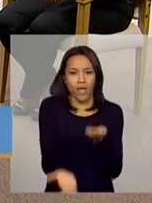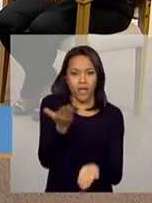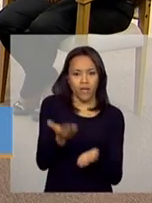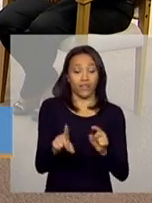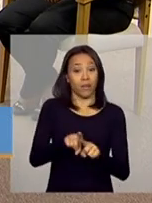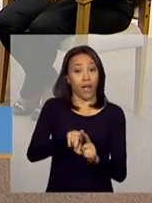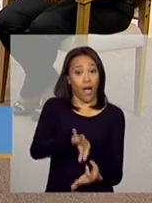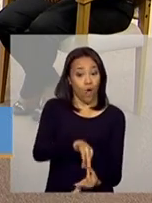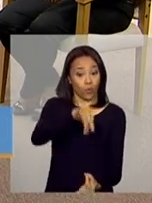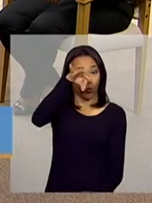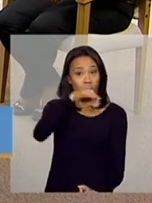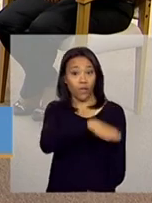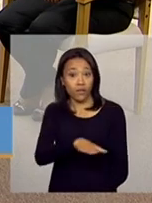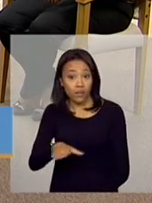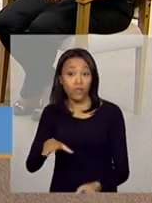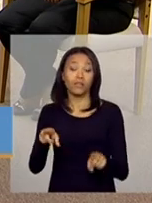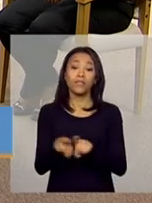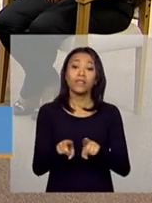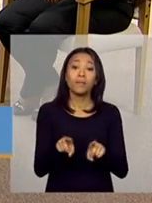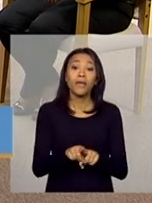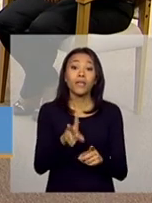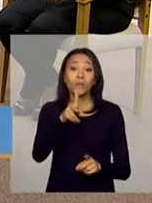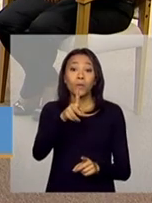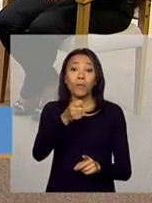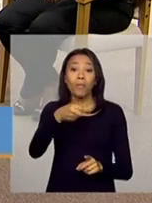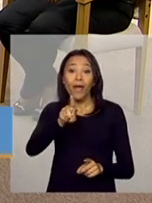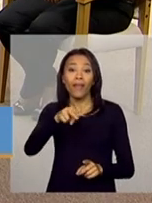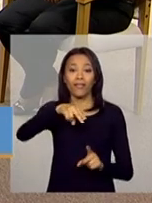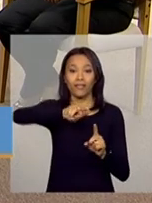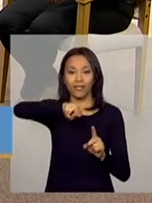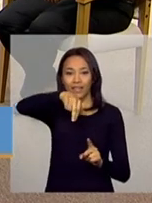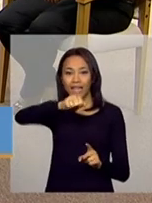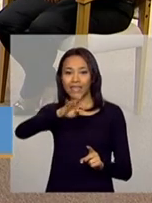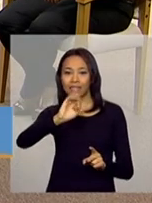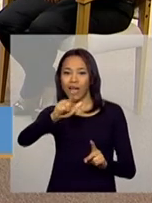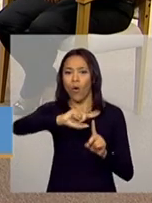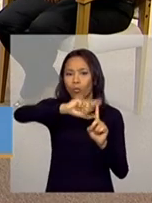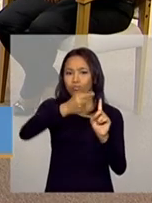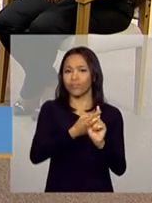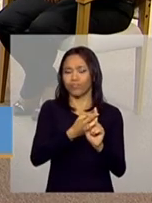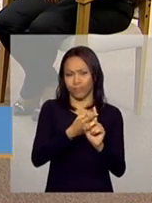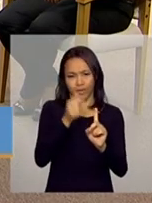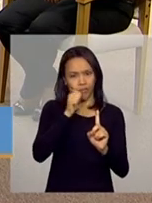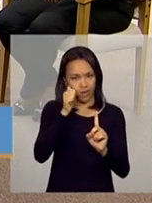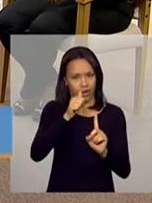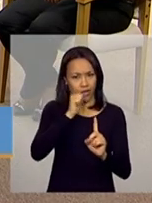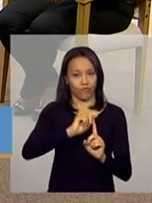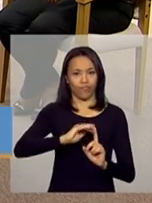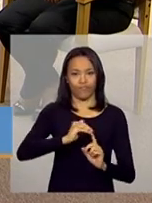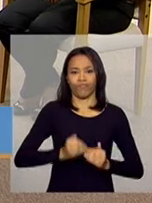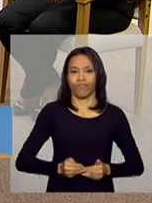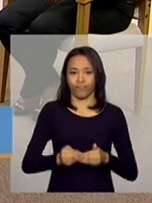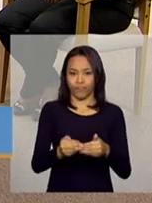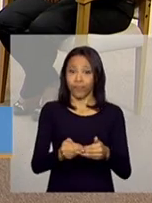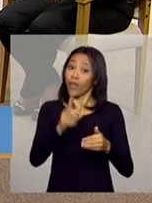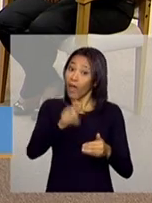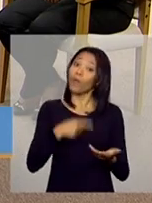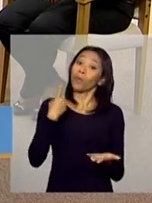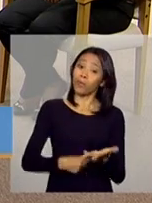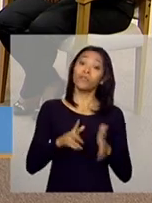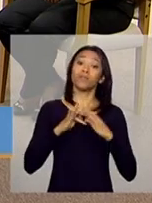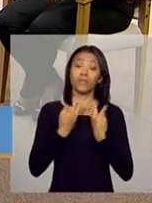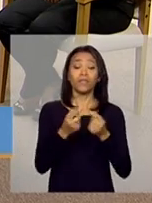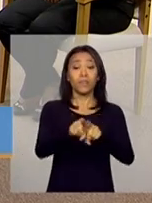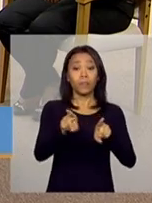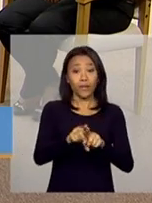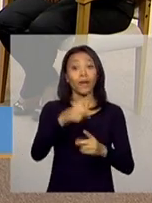crianças de 0 a 7 anos e do pré-natal das mulheres gestantes entre 14 e 44 anos. É um compromisso das famílias, sim, mas é também um compromisso do poder